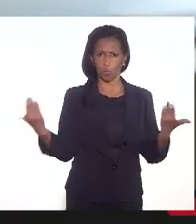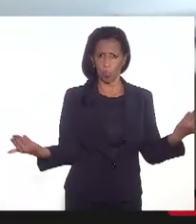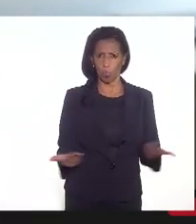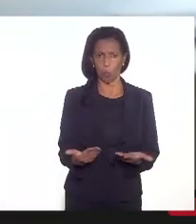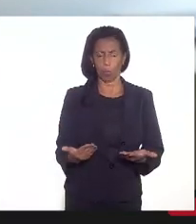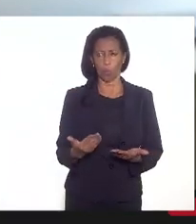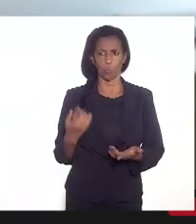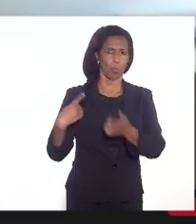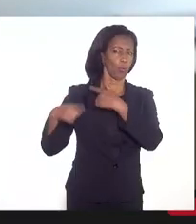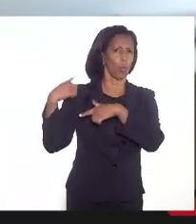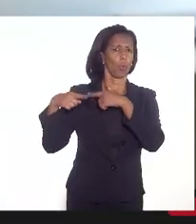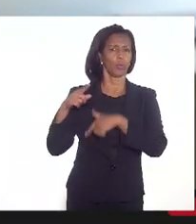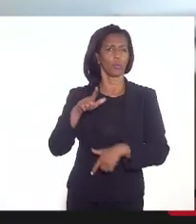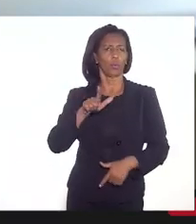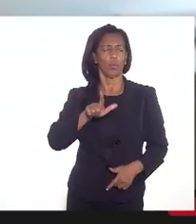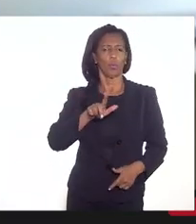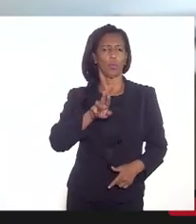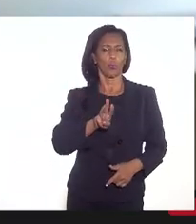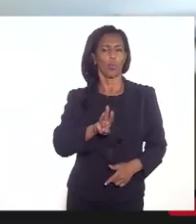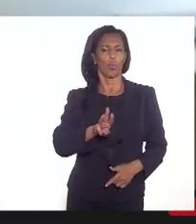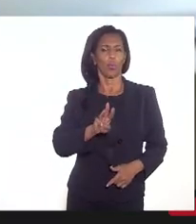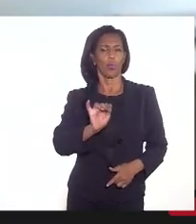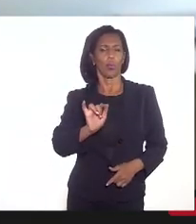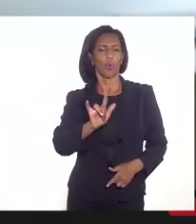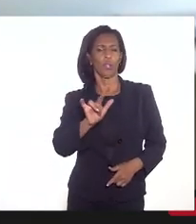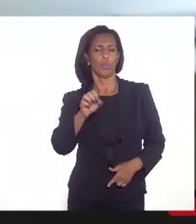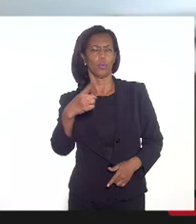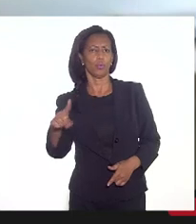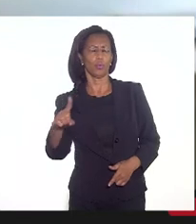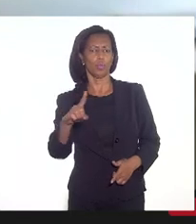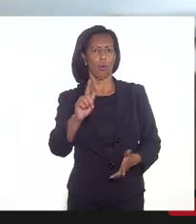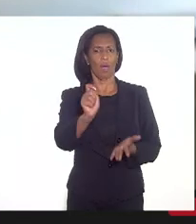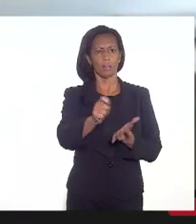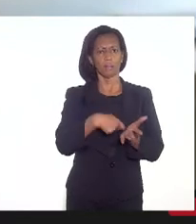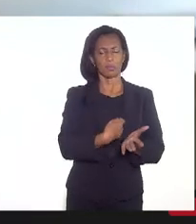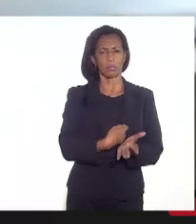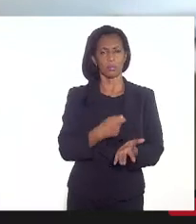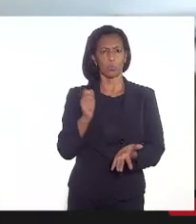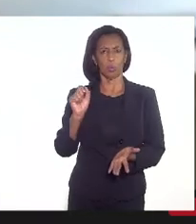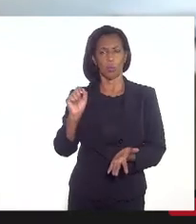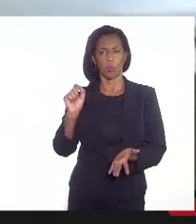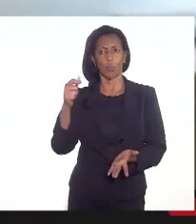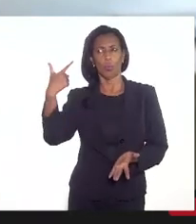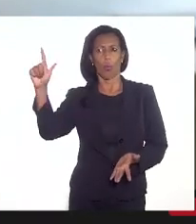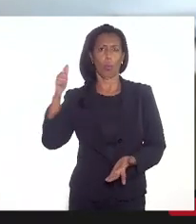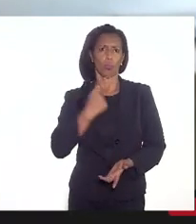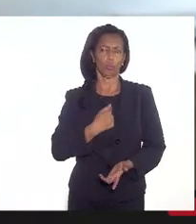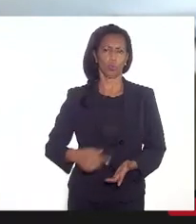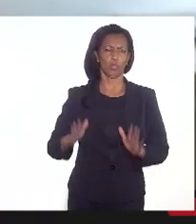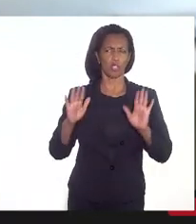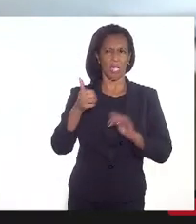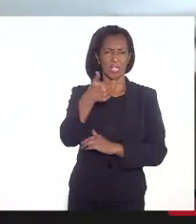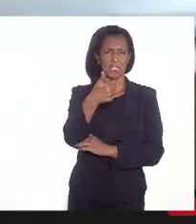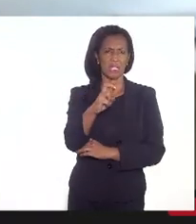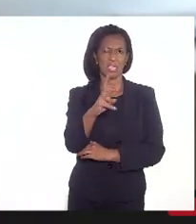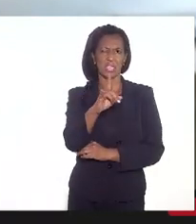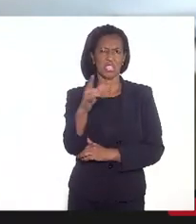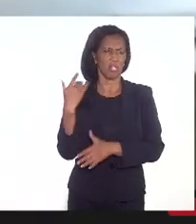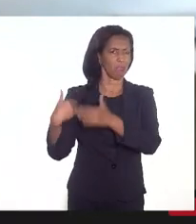à época, Wilson Witzel, teria assinado com outros governadores. Já está requisitado há mais de 15 dias,